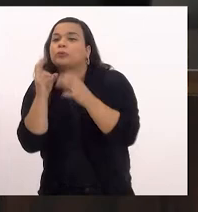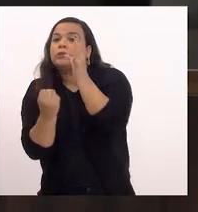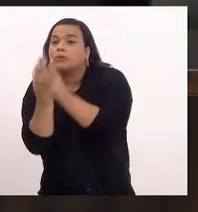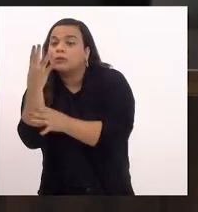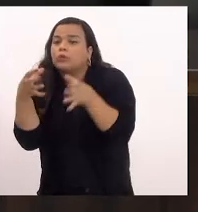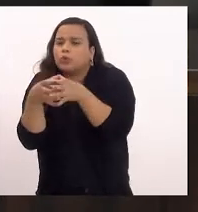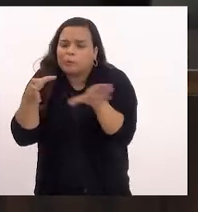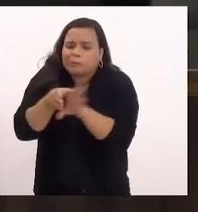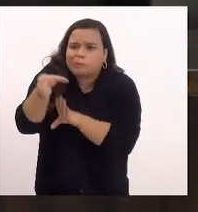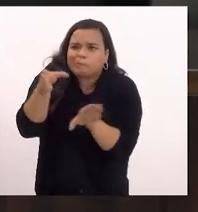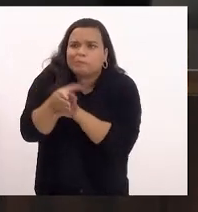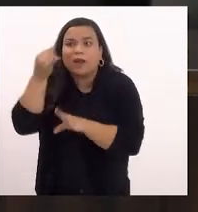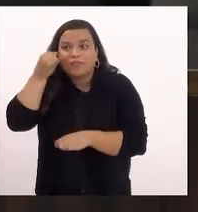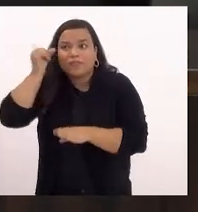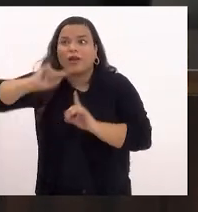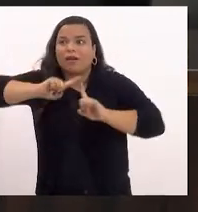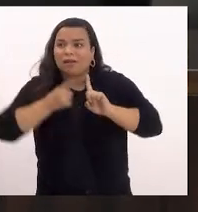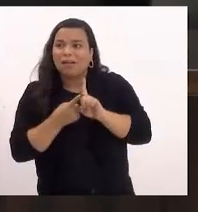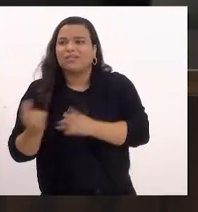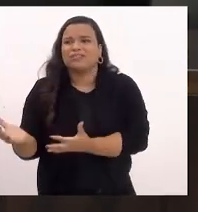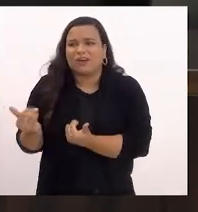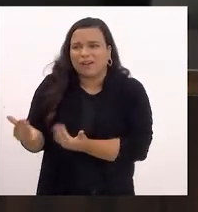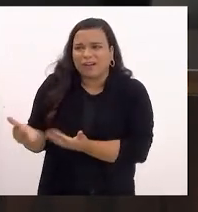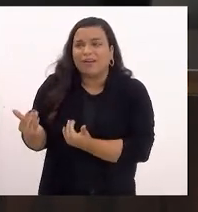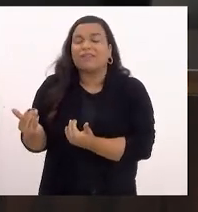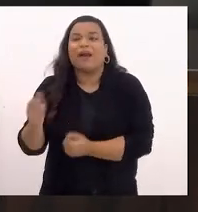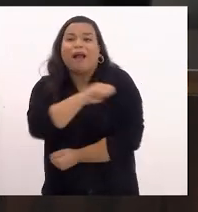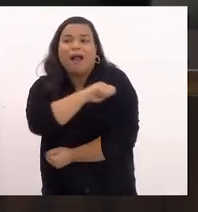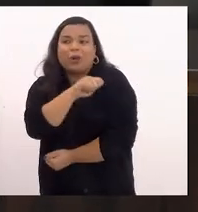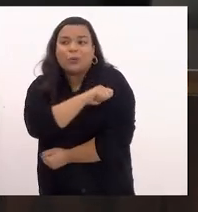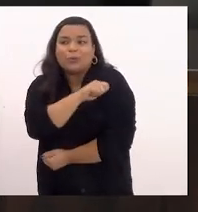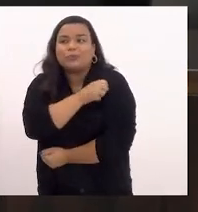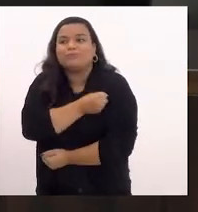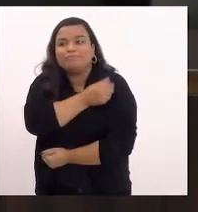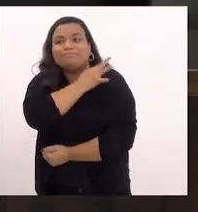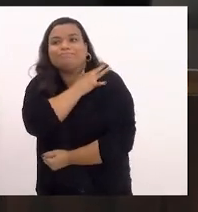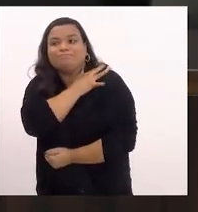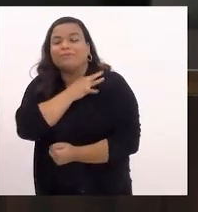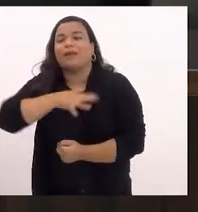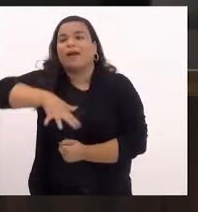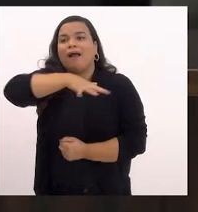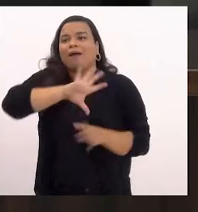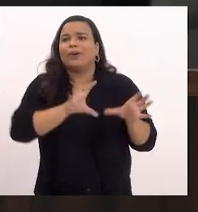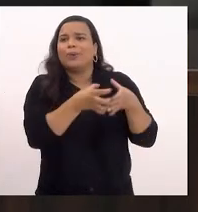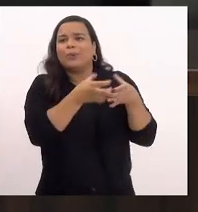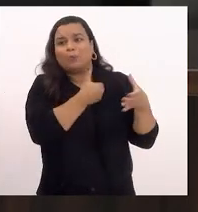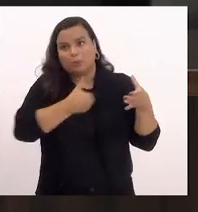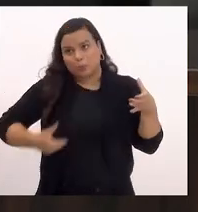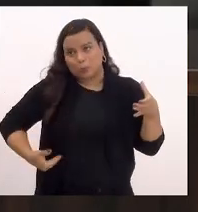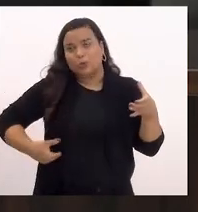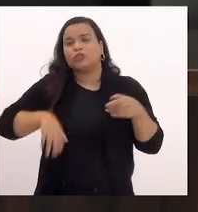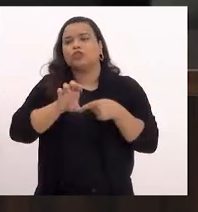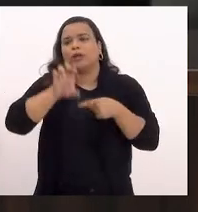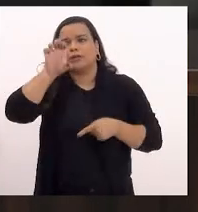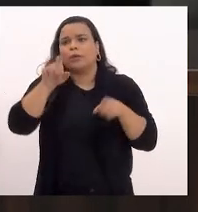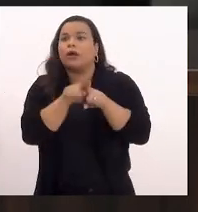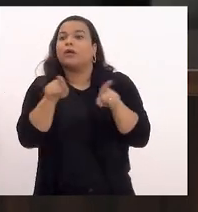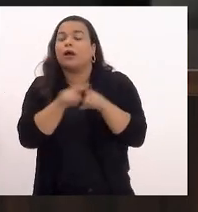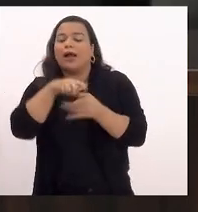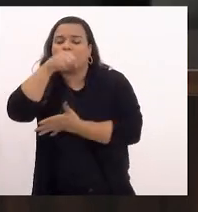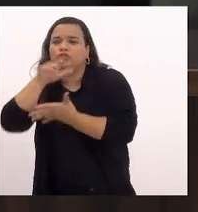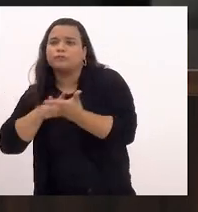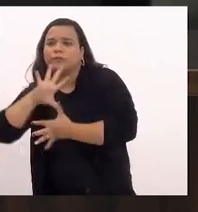gravidez na adolescência, destinados a alunas de ensino médio na rede pública estadual, como atividade extracurricular,